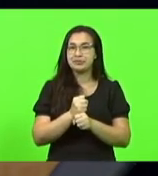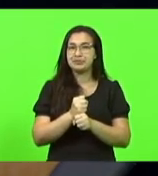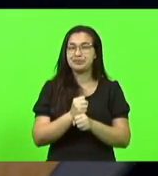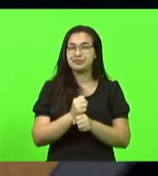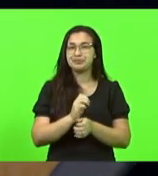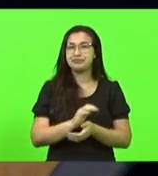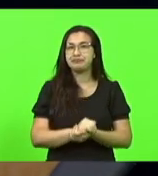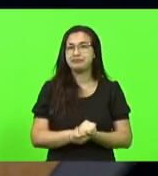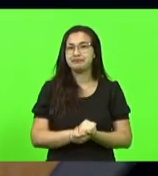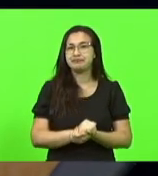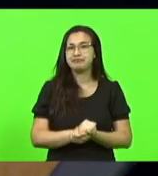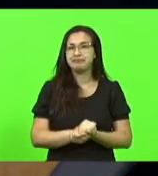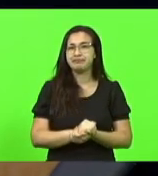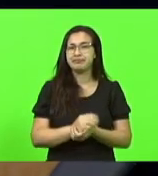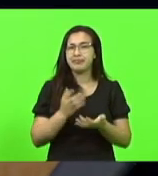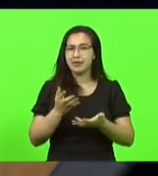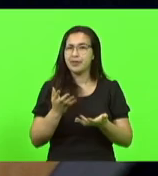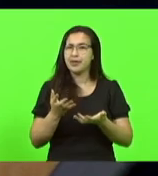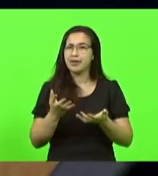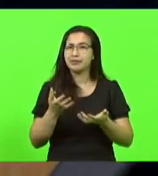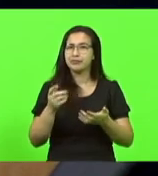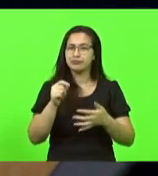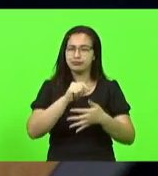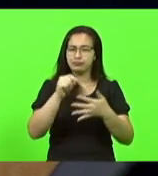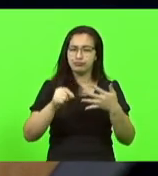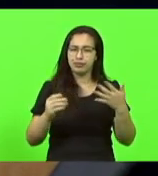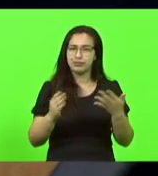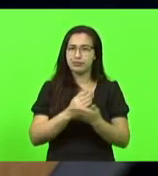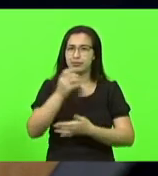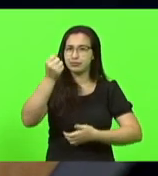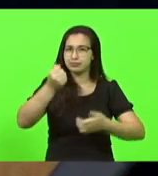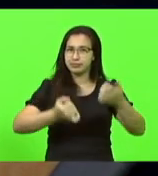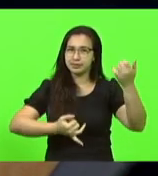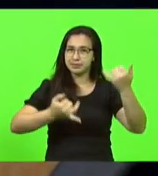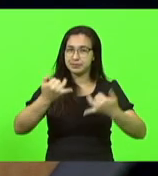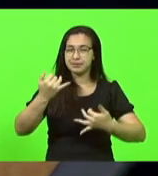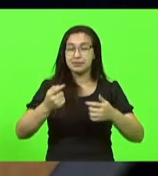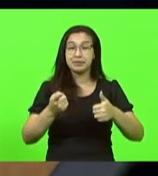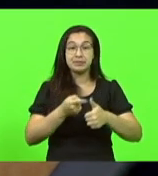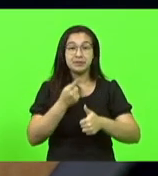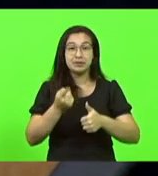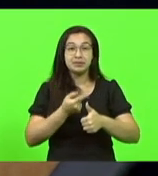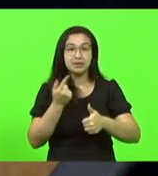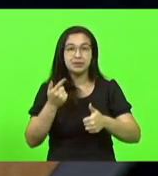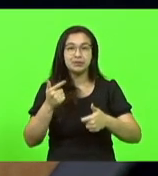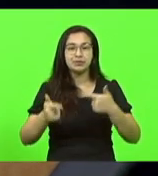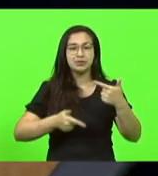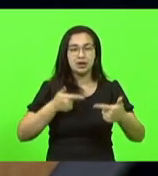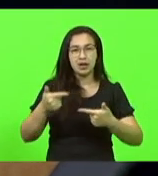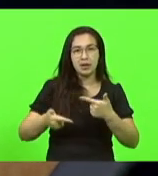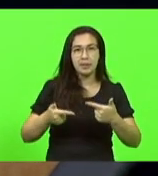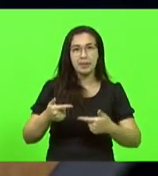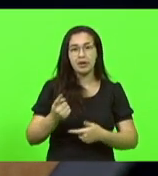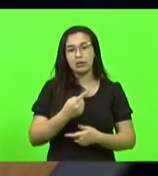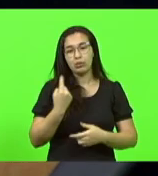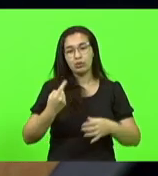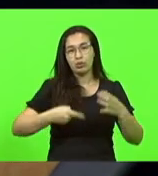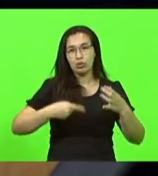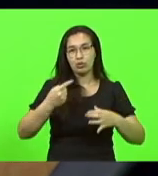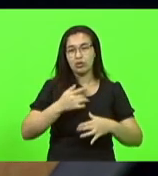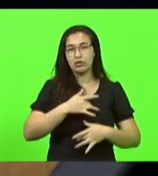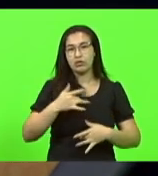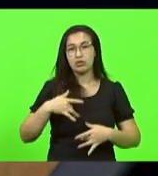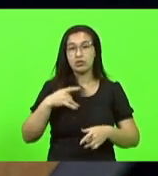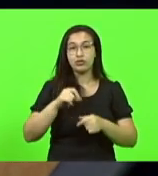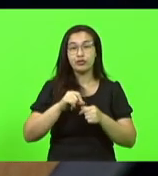algumas considerações. Primeiro, em relação aos trabalhos da nossa Comissão de Saúde, o qual fizemos ontem